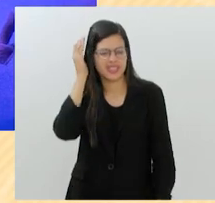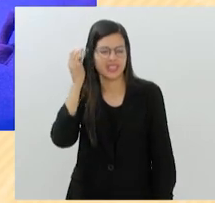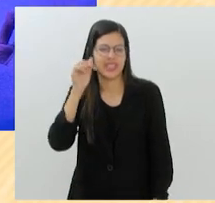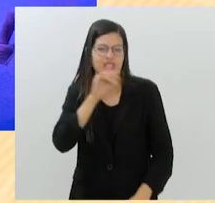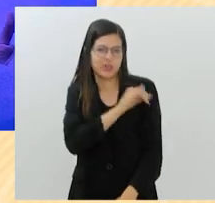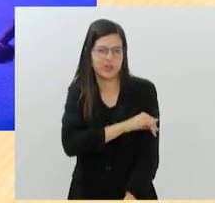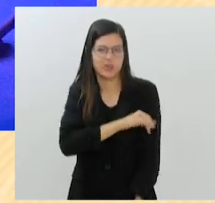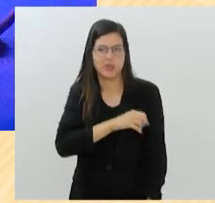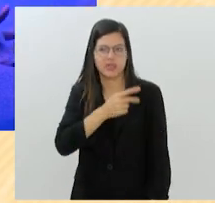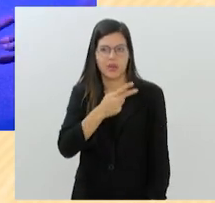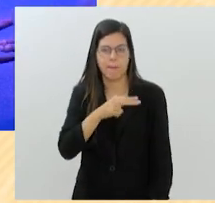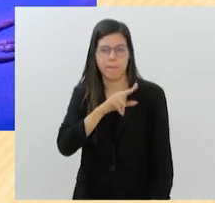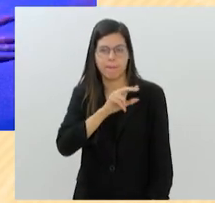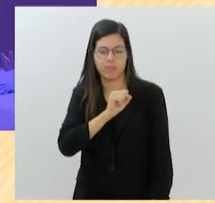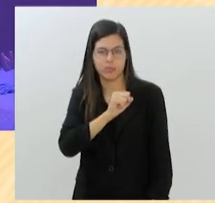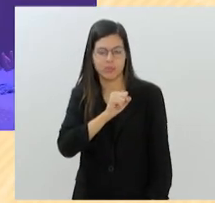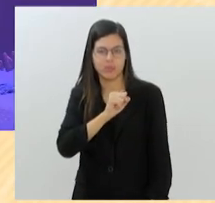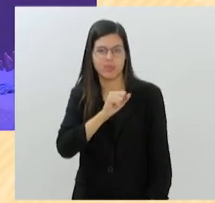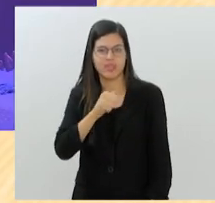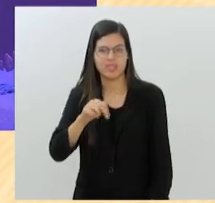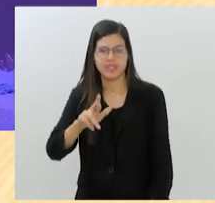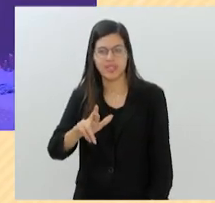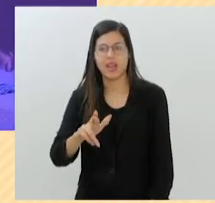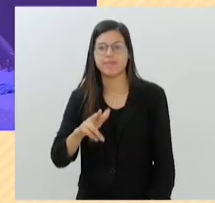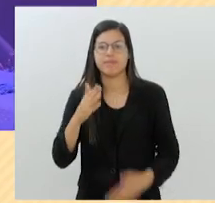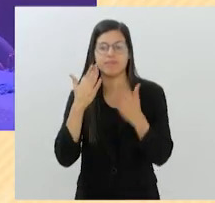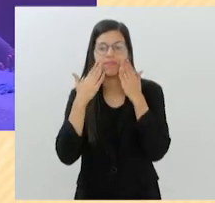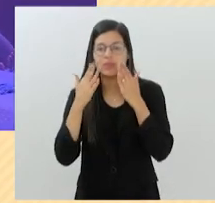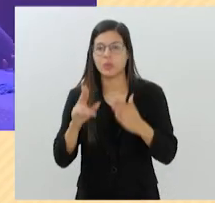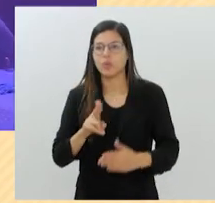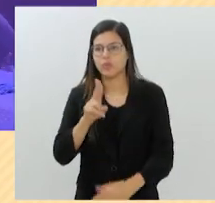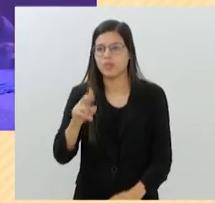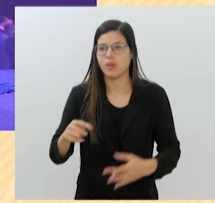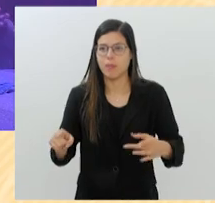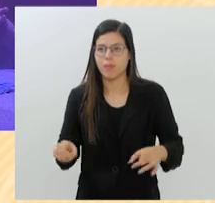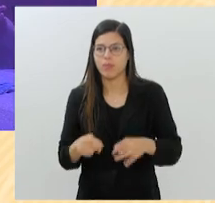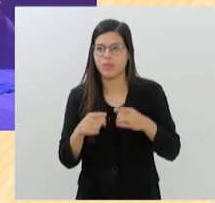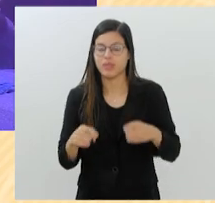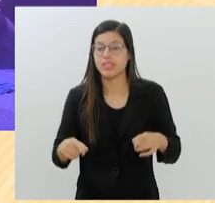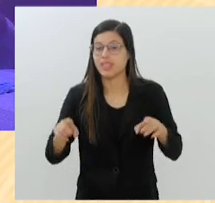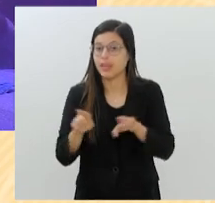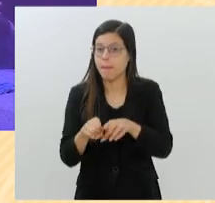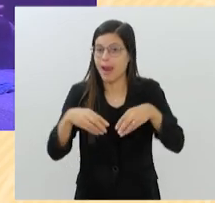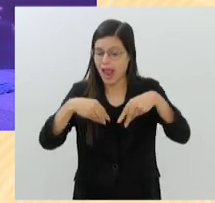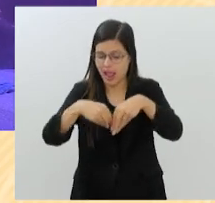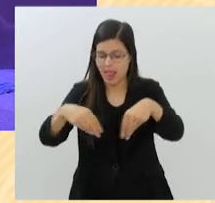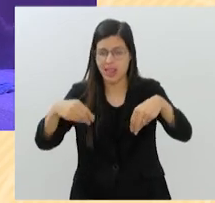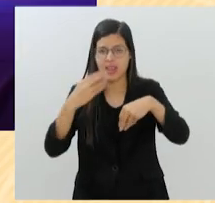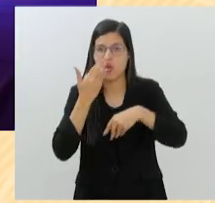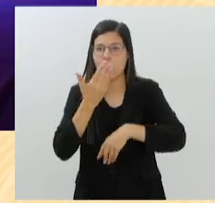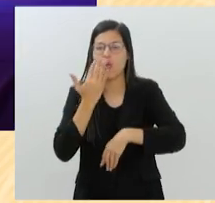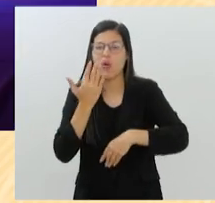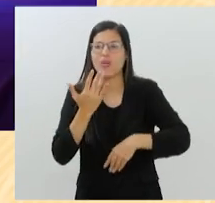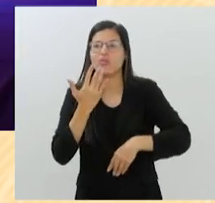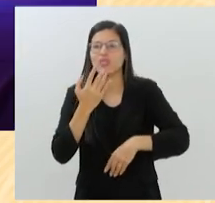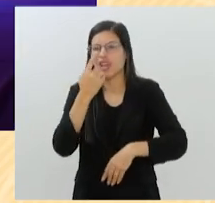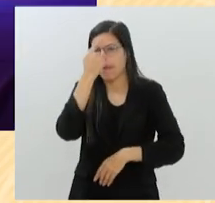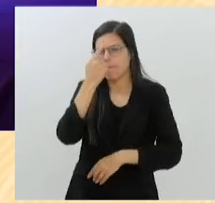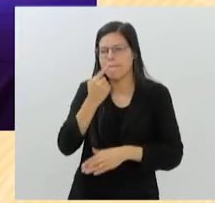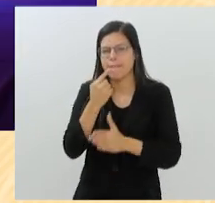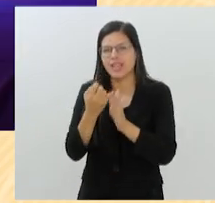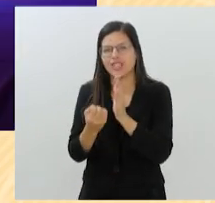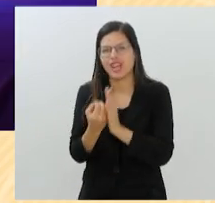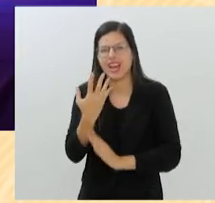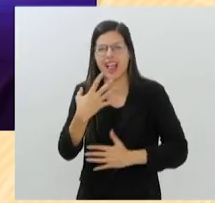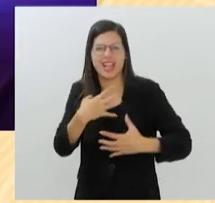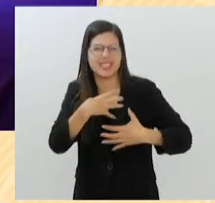Rodrigo Gondim, a apresentação usa trilha sonora e duas toneladas de areia colorida para criar imagens e evocar sentimentos